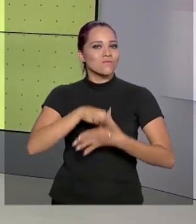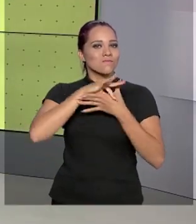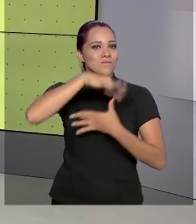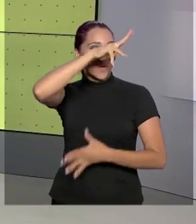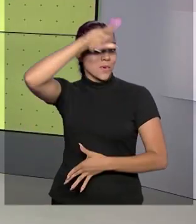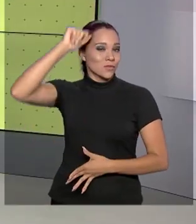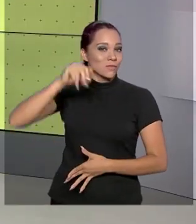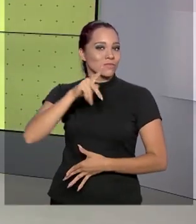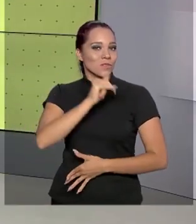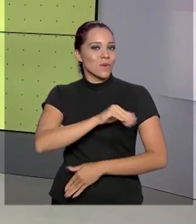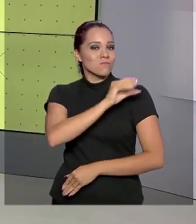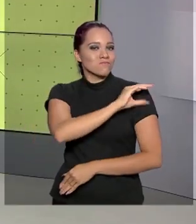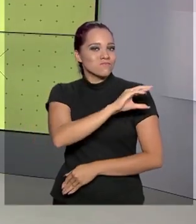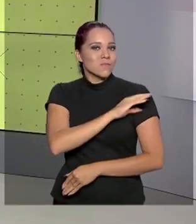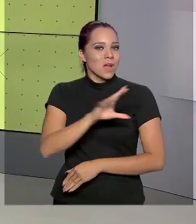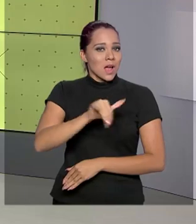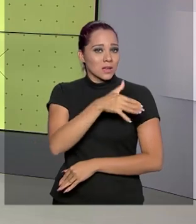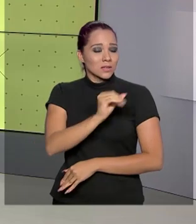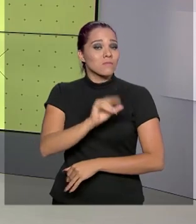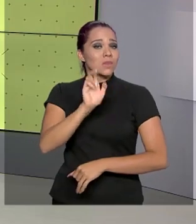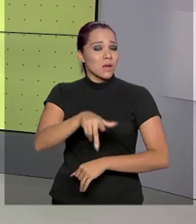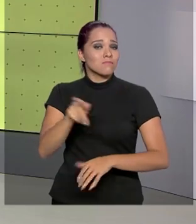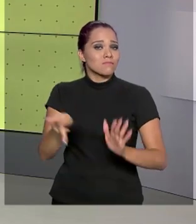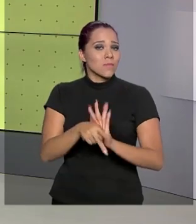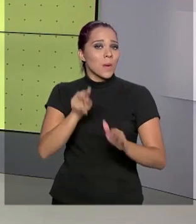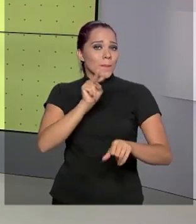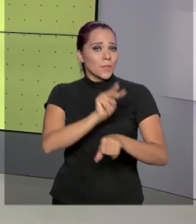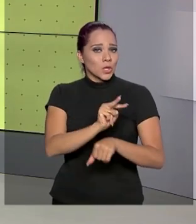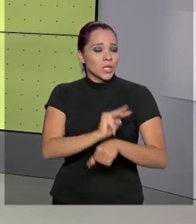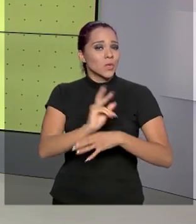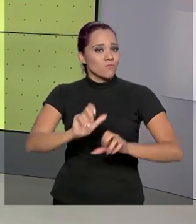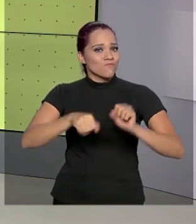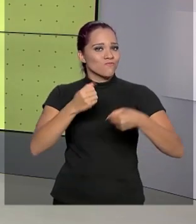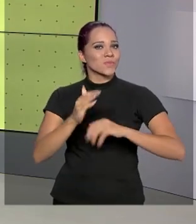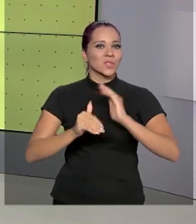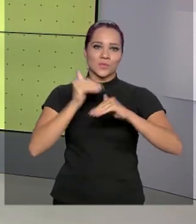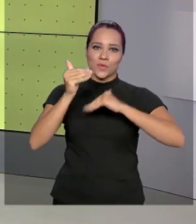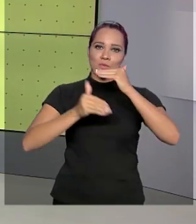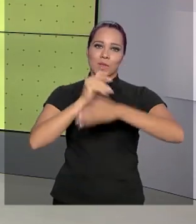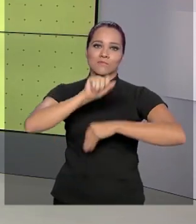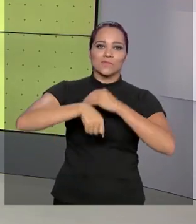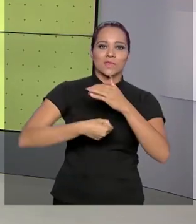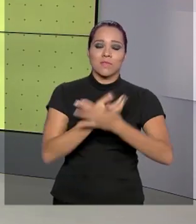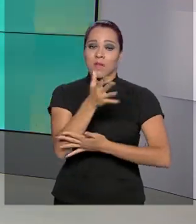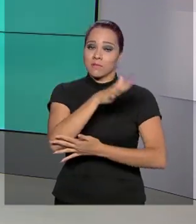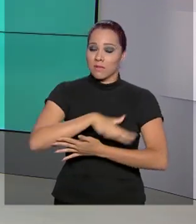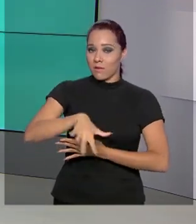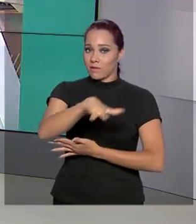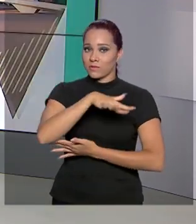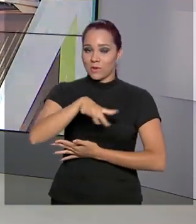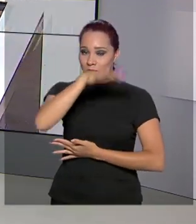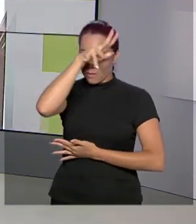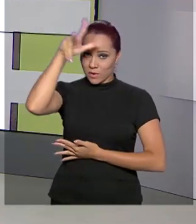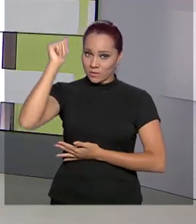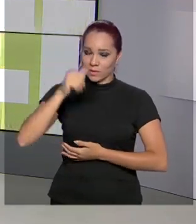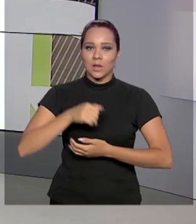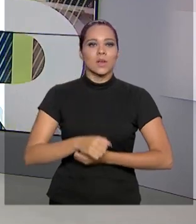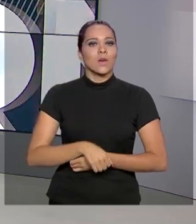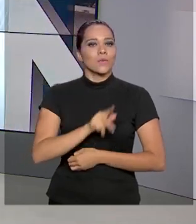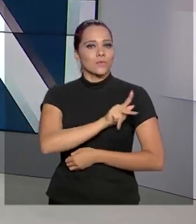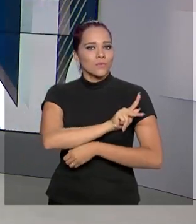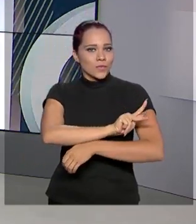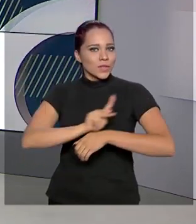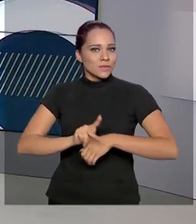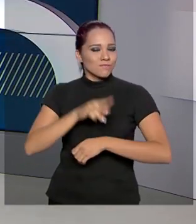que vai coordenar ações voltadas à proteção, defesa e desenvolvimento sustentável na região. O vice-presidente Hamilton